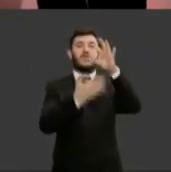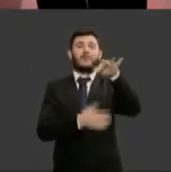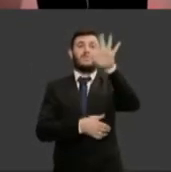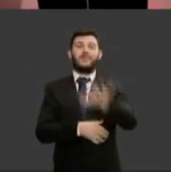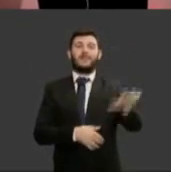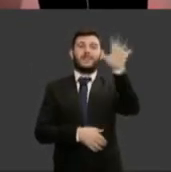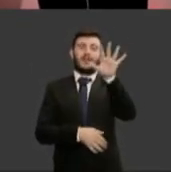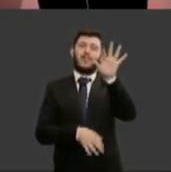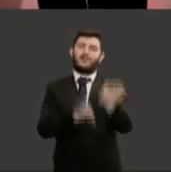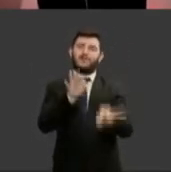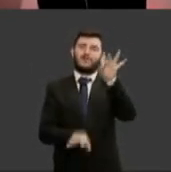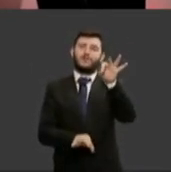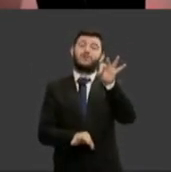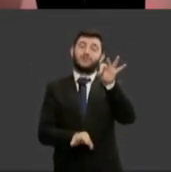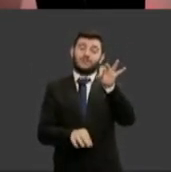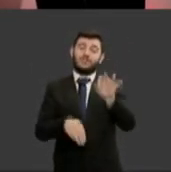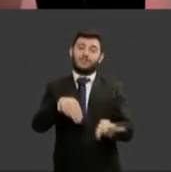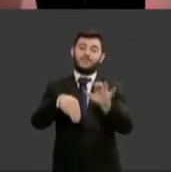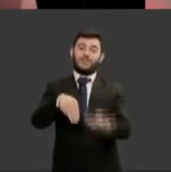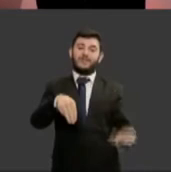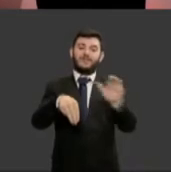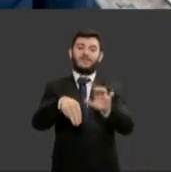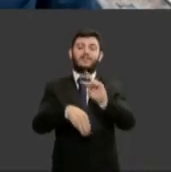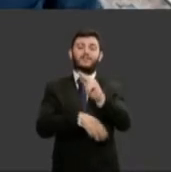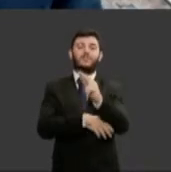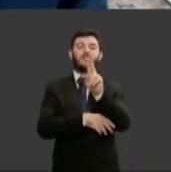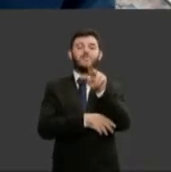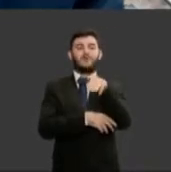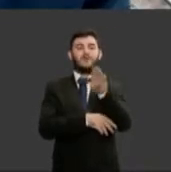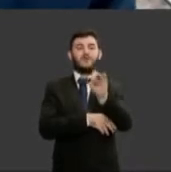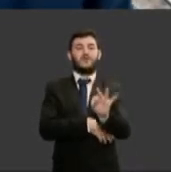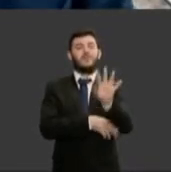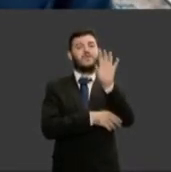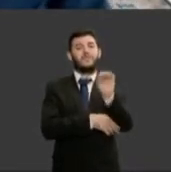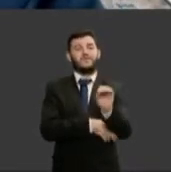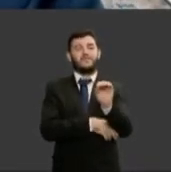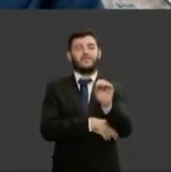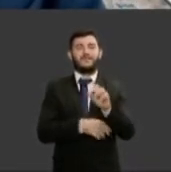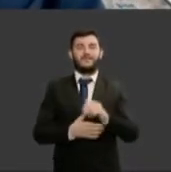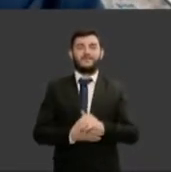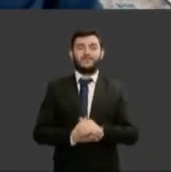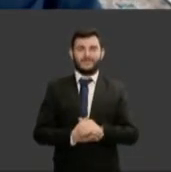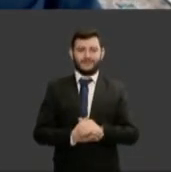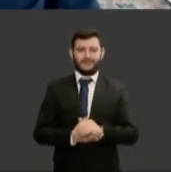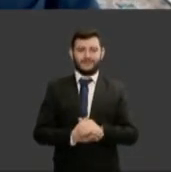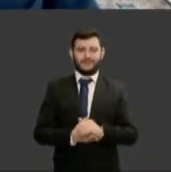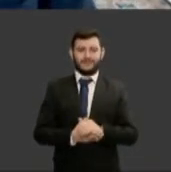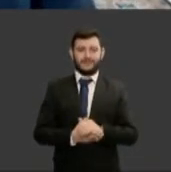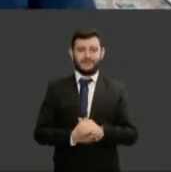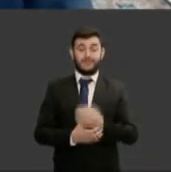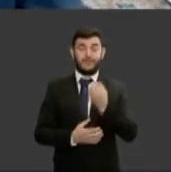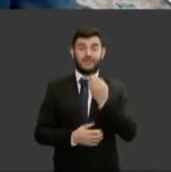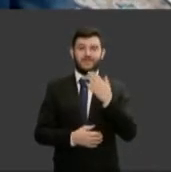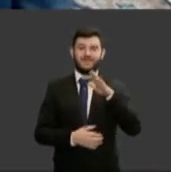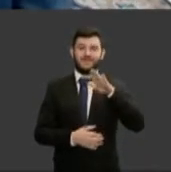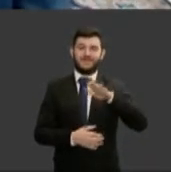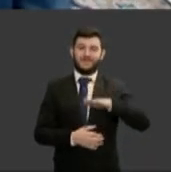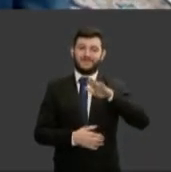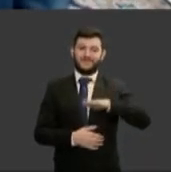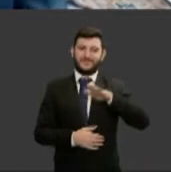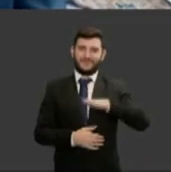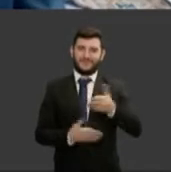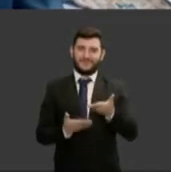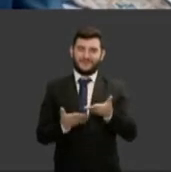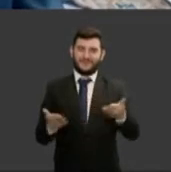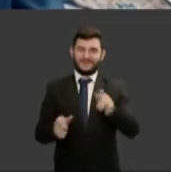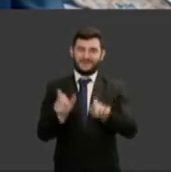ministro Humberto Martins. Boa tarde a todas e a todos. É